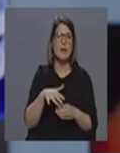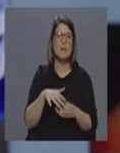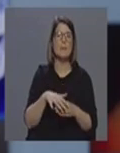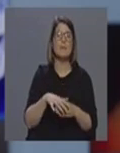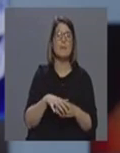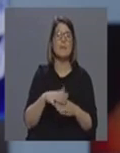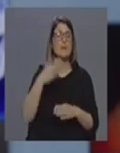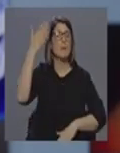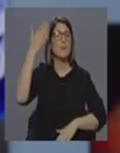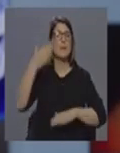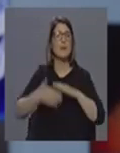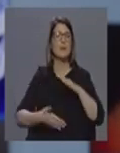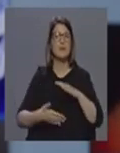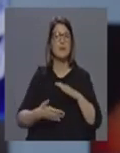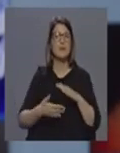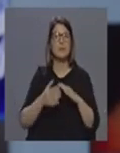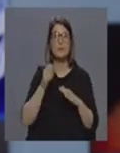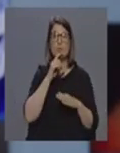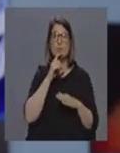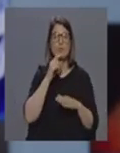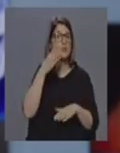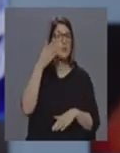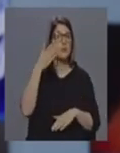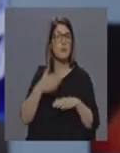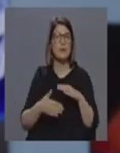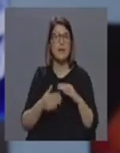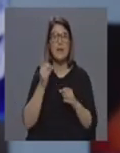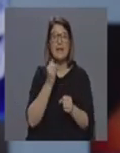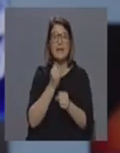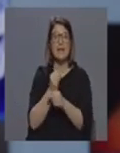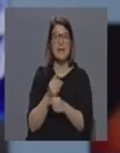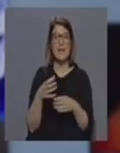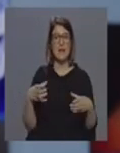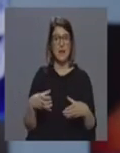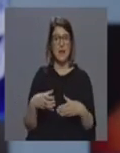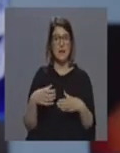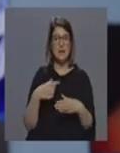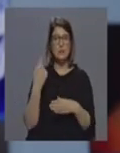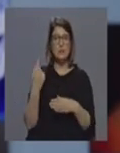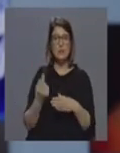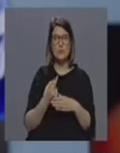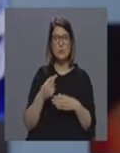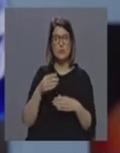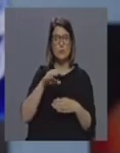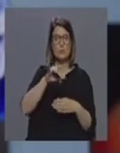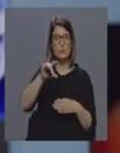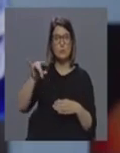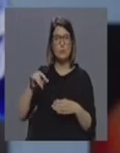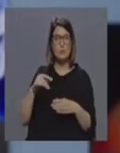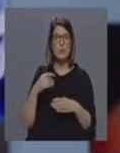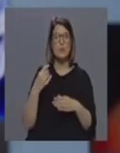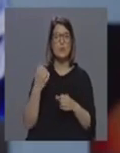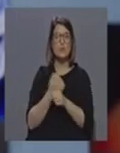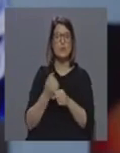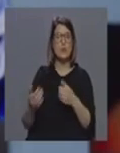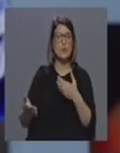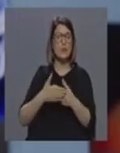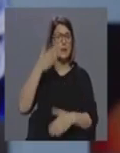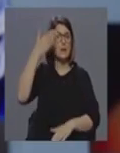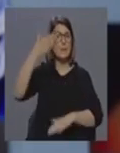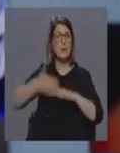do nada podíamos ter de um momento para o outro uma ilha com isolamento de localidades e encerramento de serviços do nada